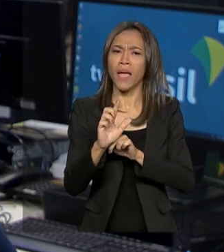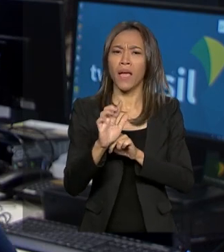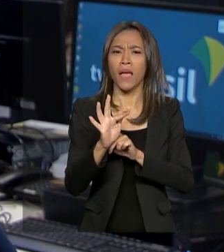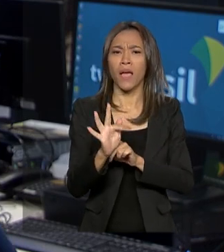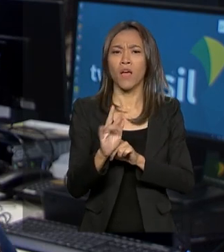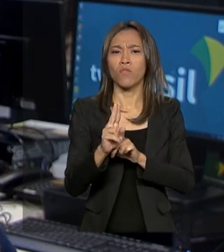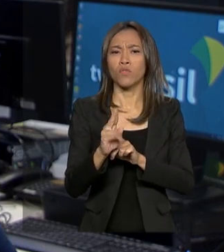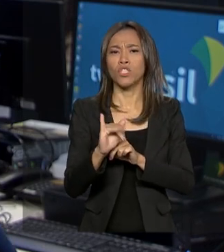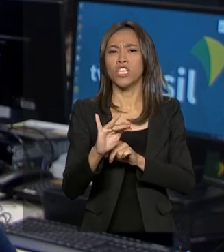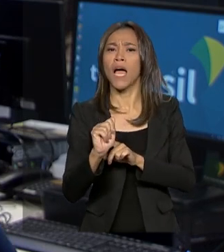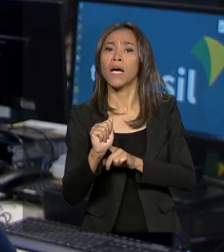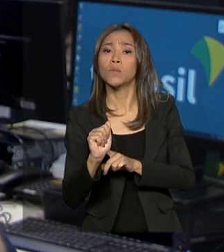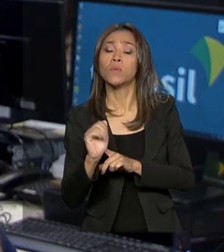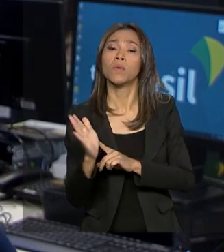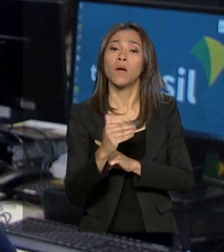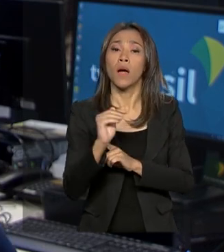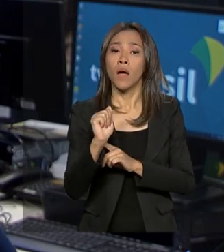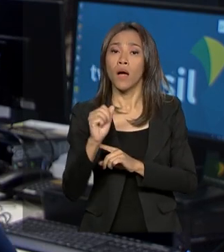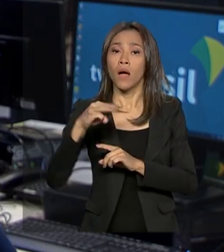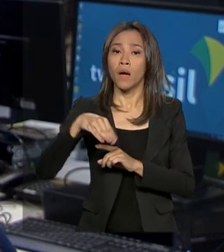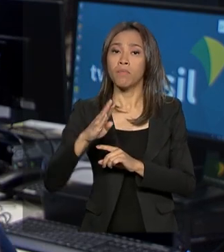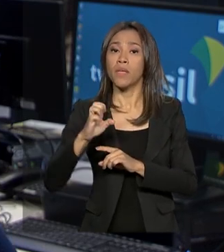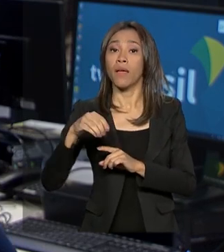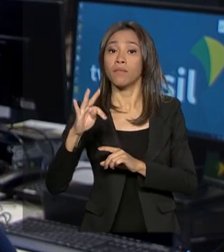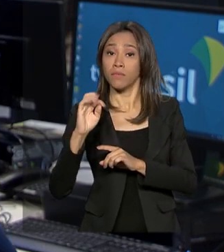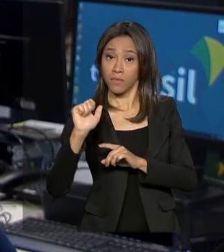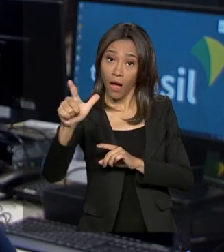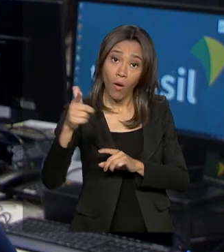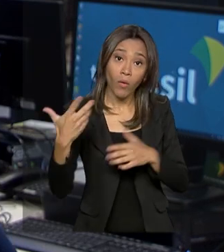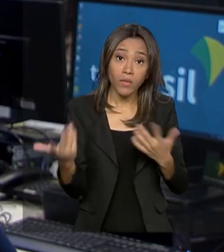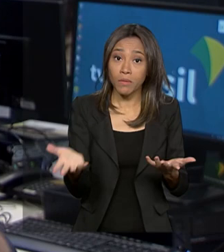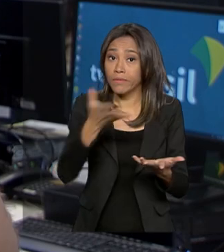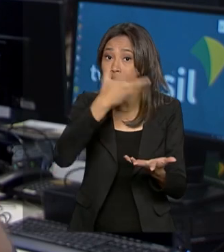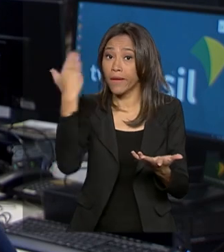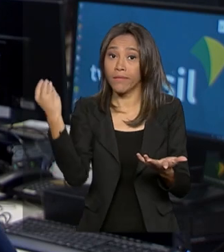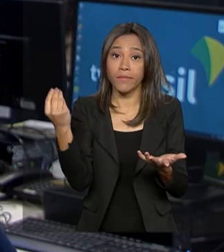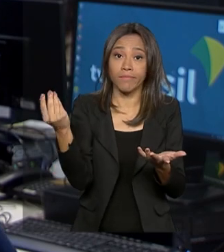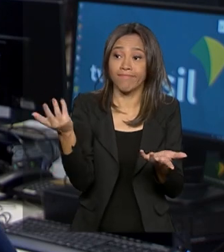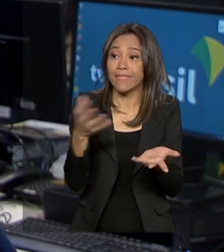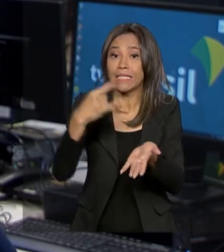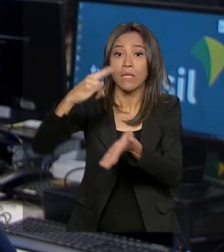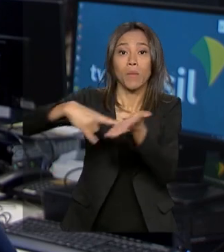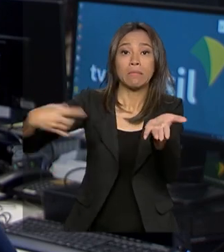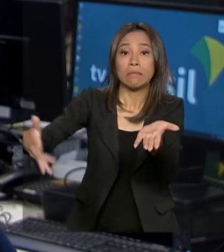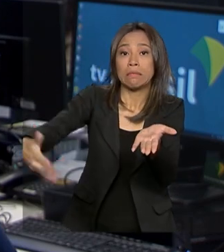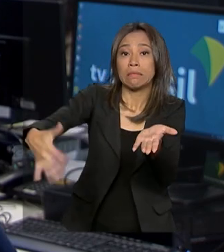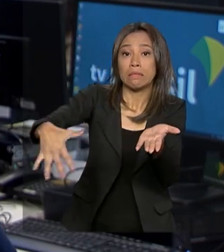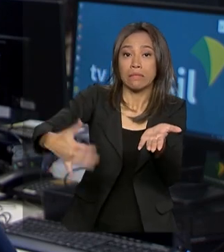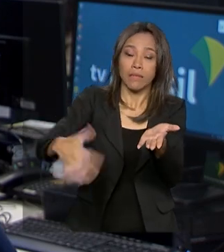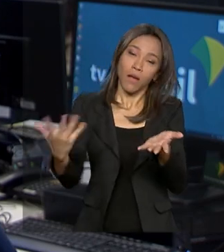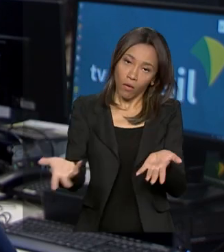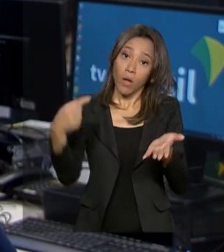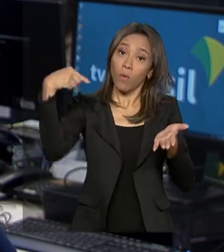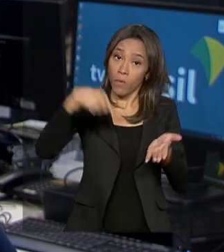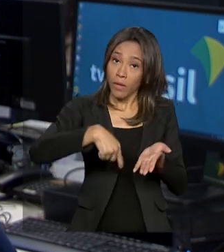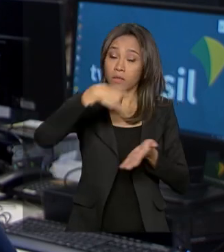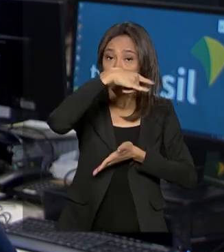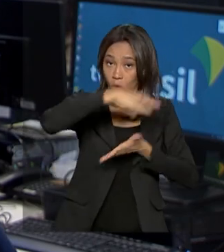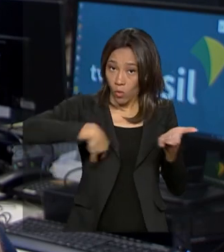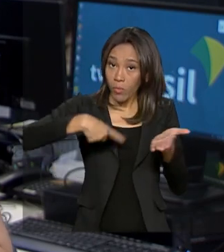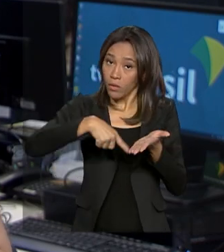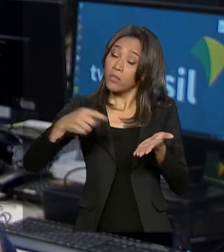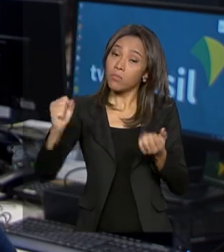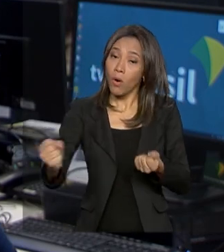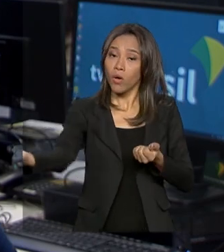Então os haitianos acabavam ali meio esquecidos, sem documentação. Com essa nova portaria, eles vão poder obter residência no